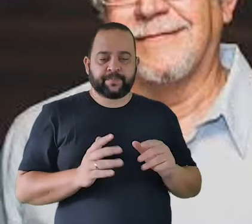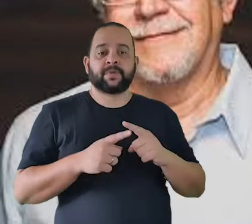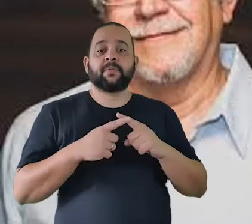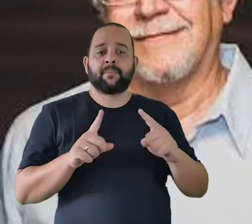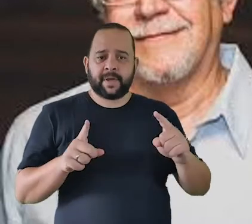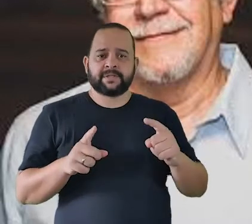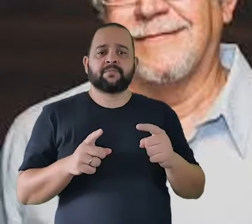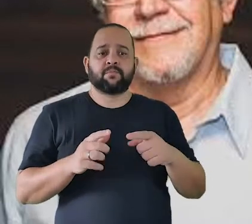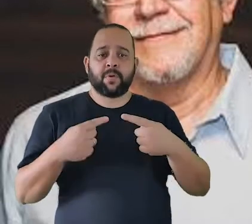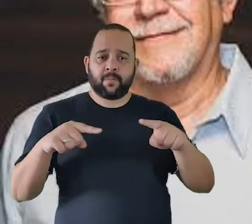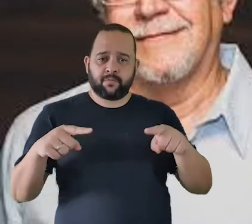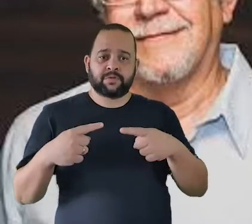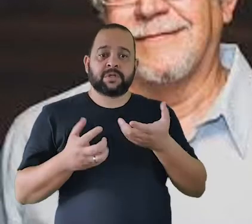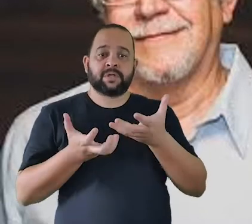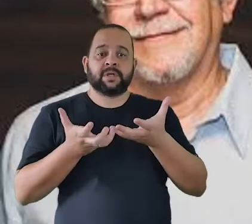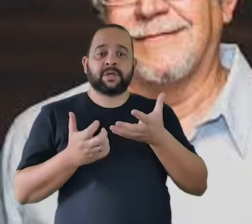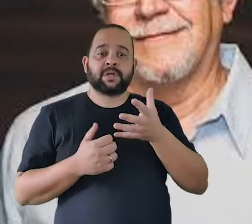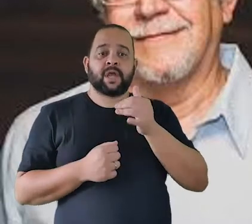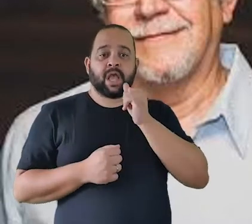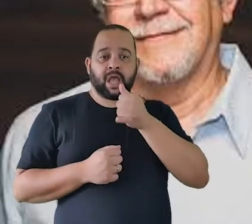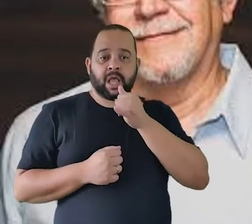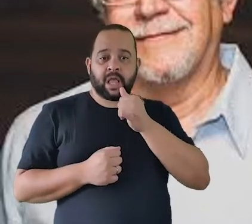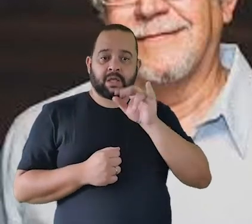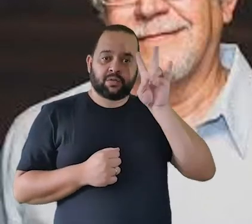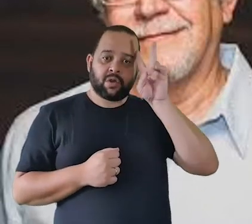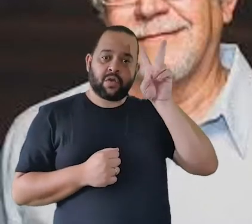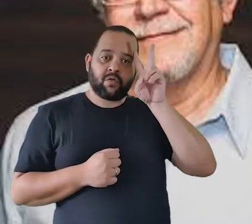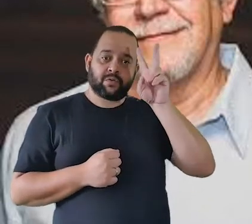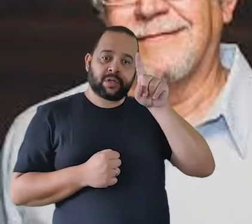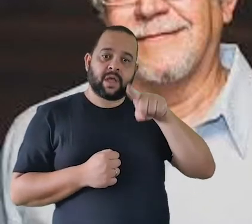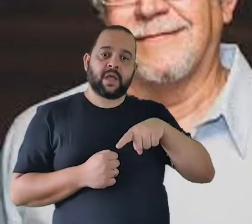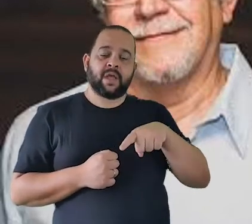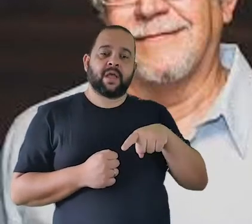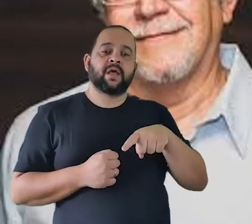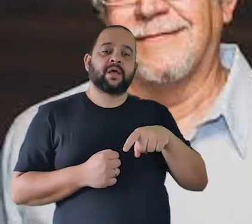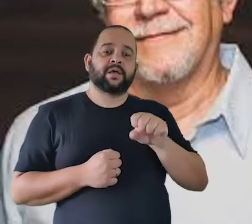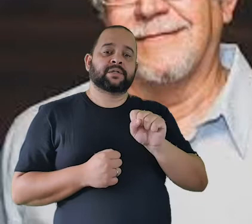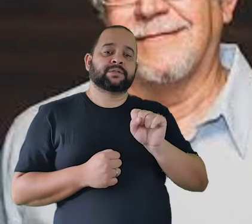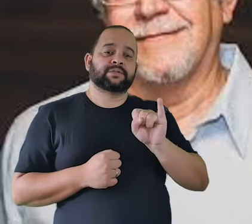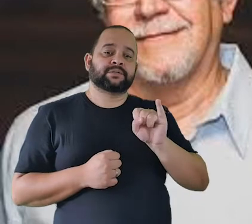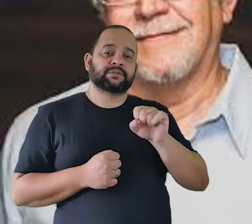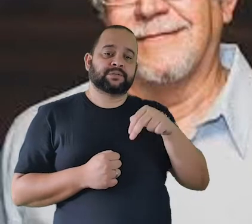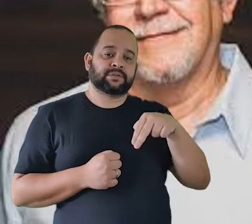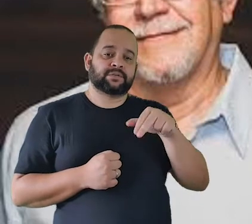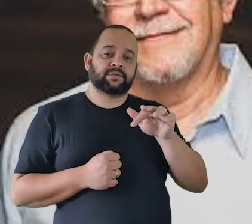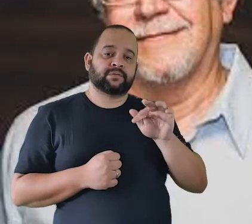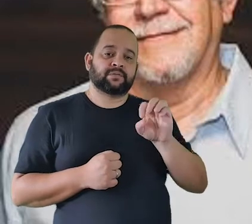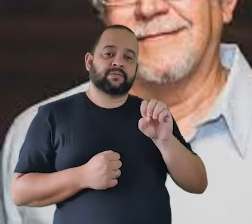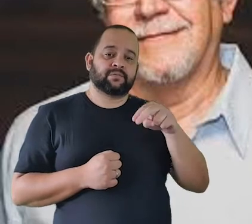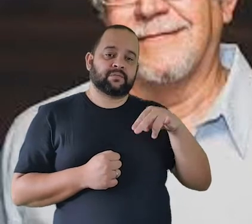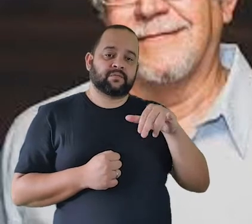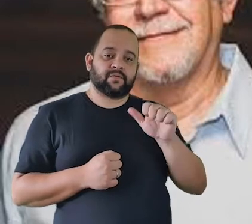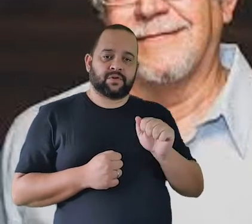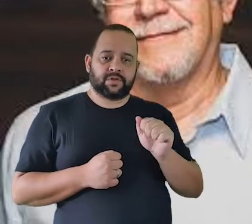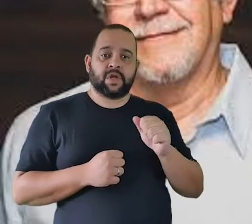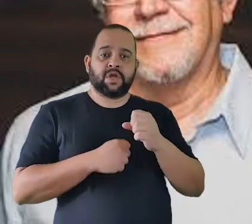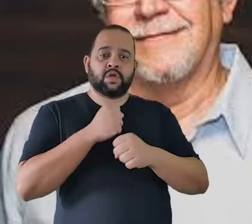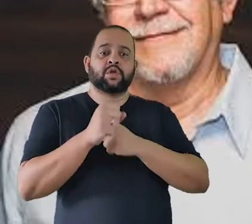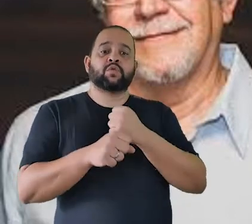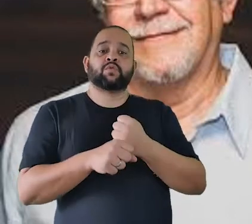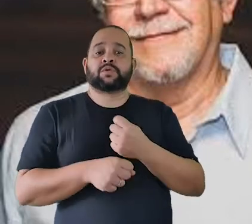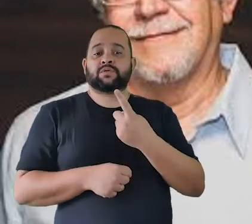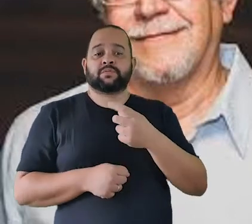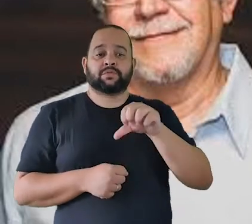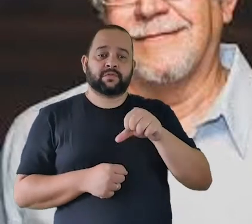que quer dizer contar uma história para a gente é a sinfonia Impressões de uma Usina de Aço de 1943 que foi um